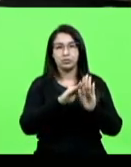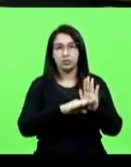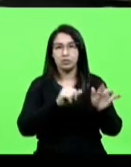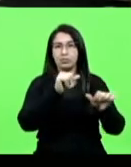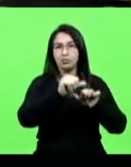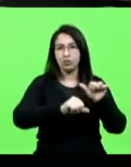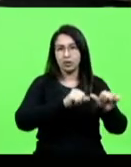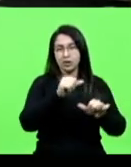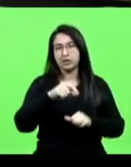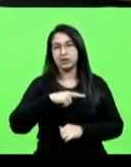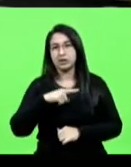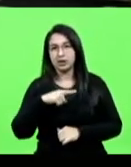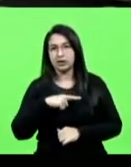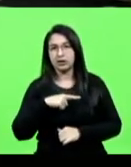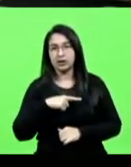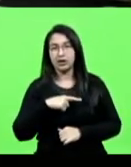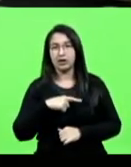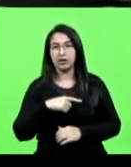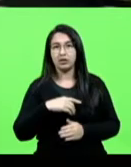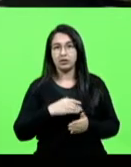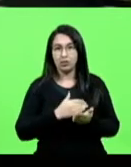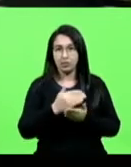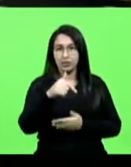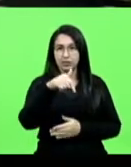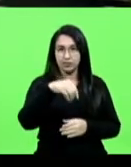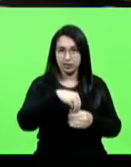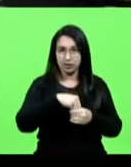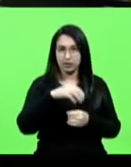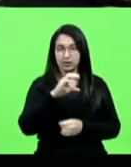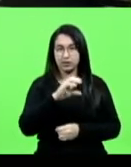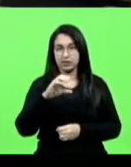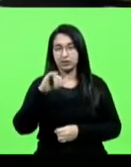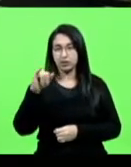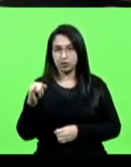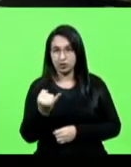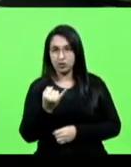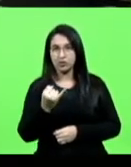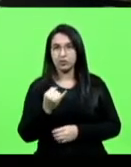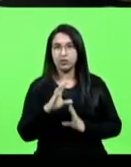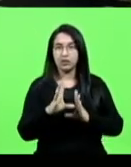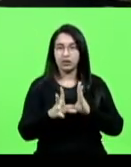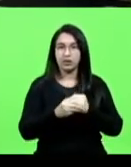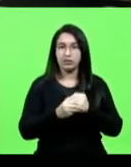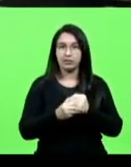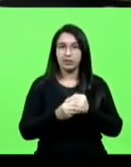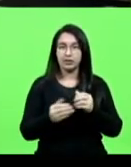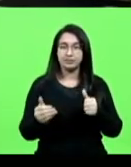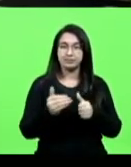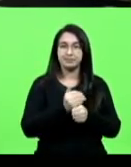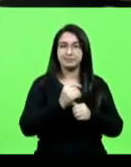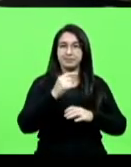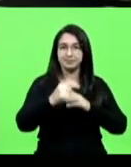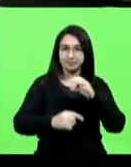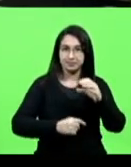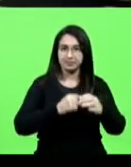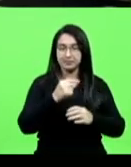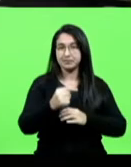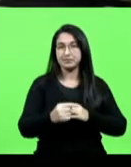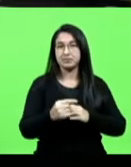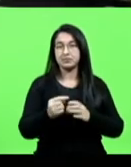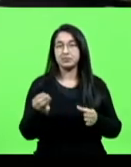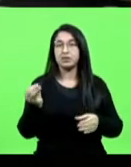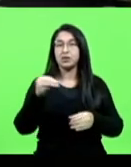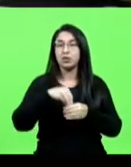feitas desde a CCJ, que foram feitas através de uma emenda substitutiva global, incluindo